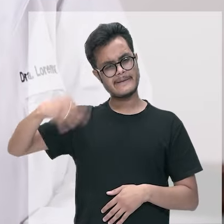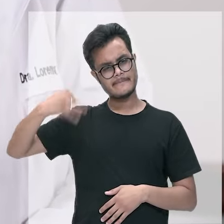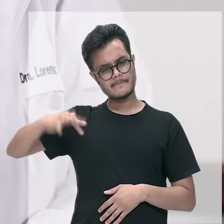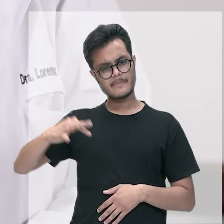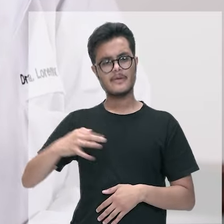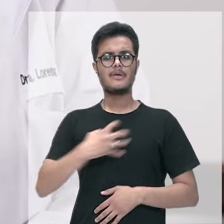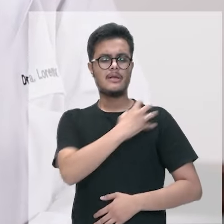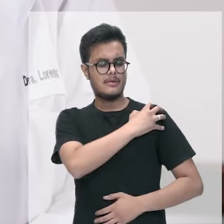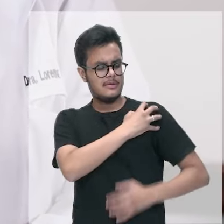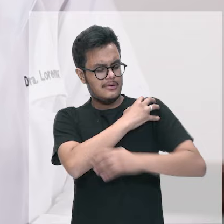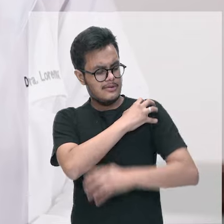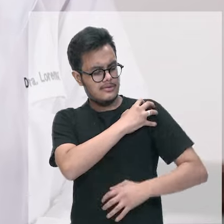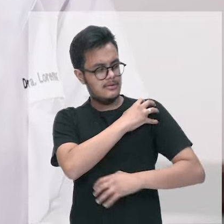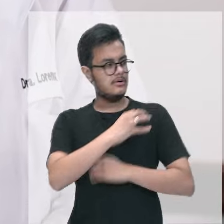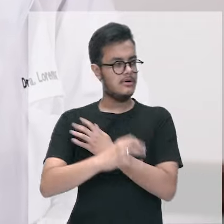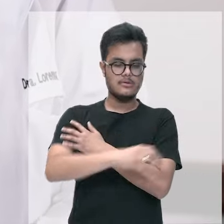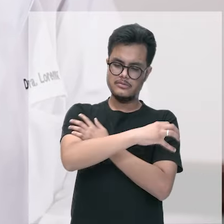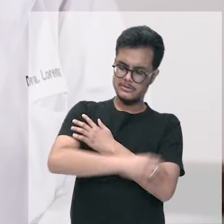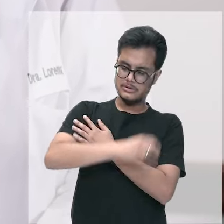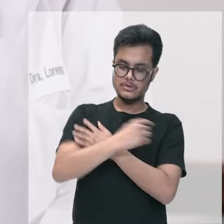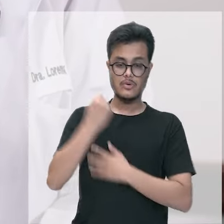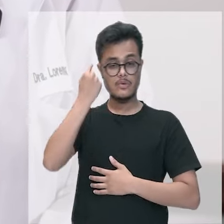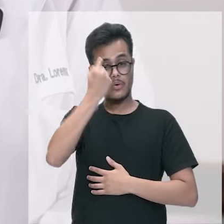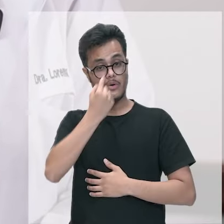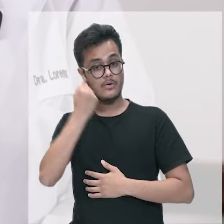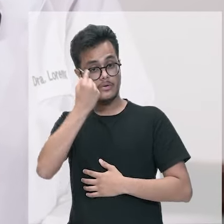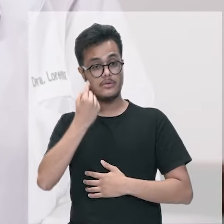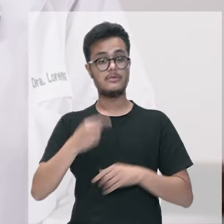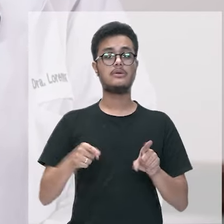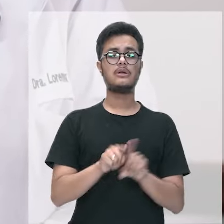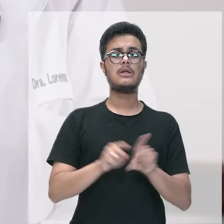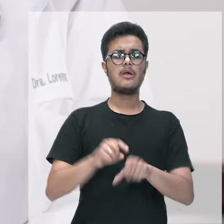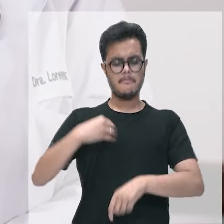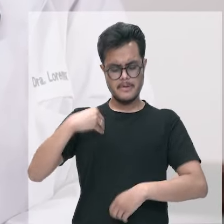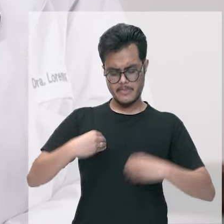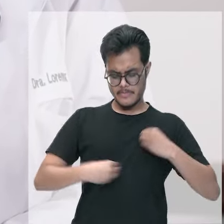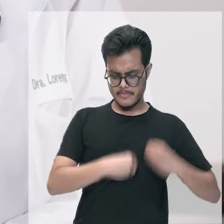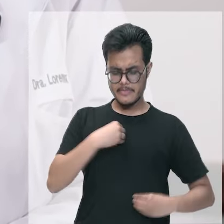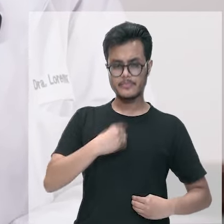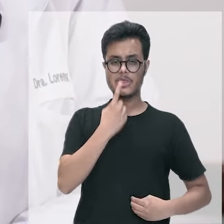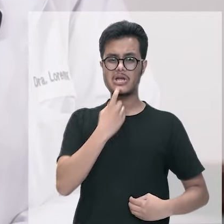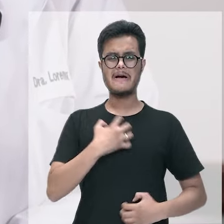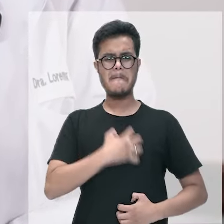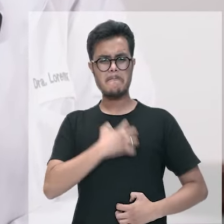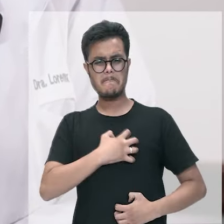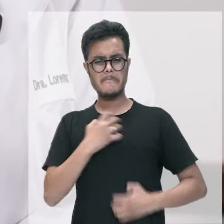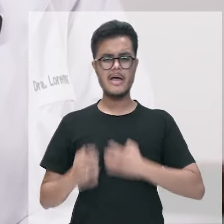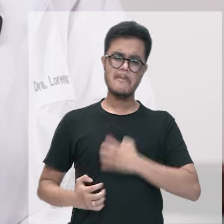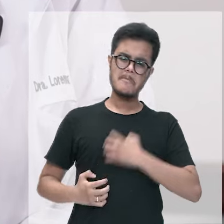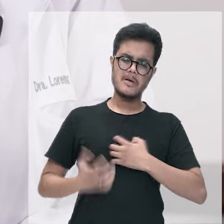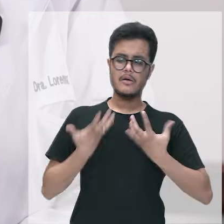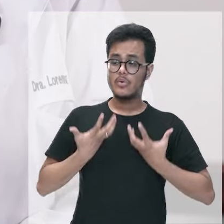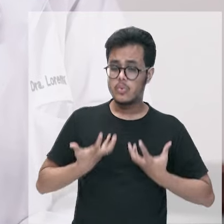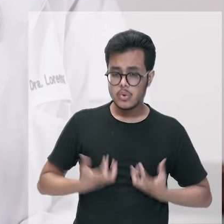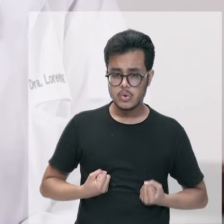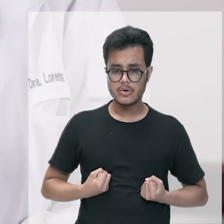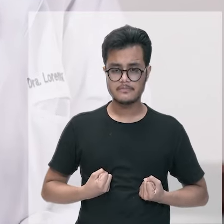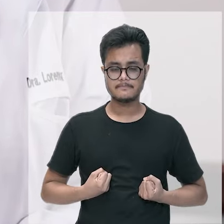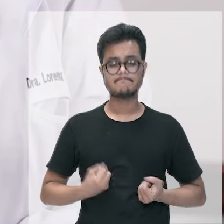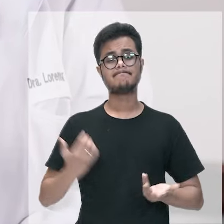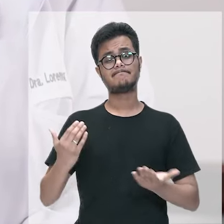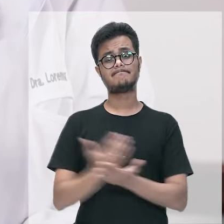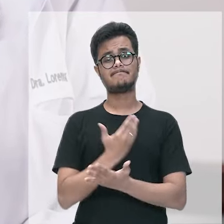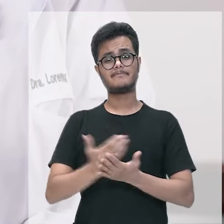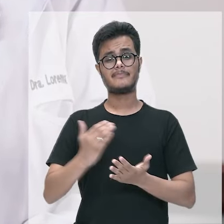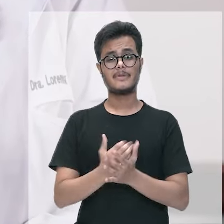dor nas juntas atrás dos olhos manchas pelo corpo coceira indisposição em alguns